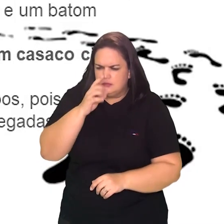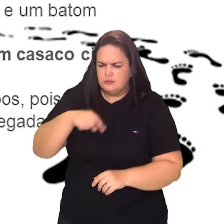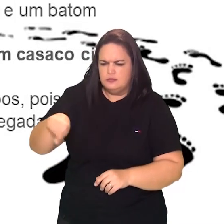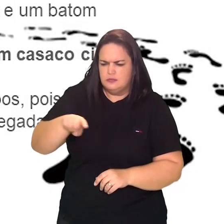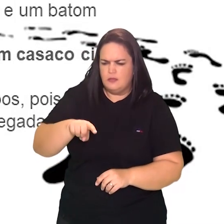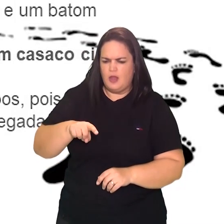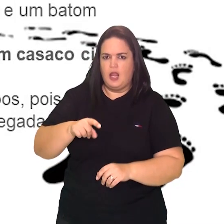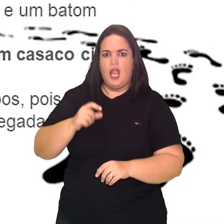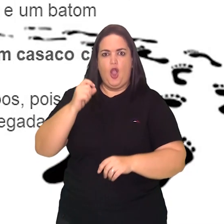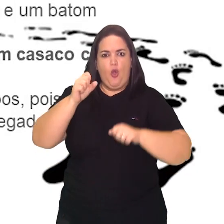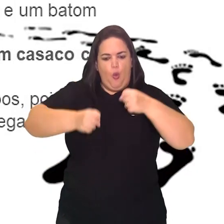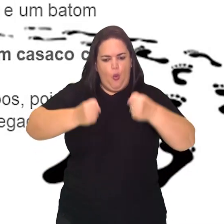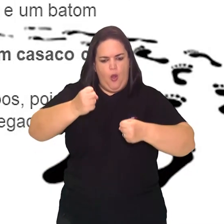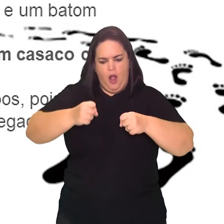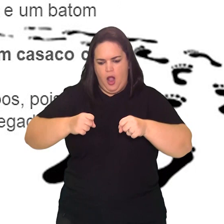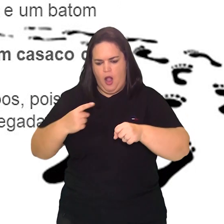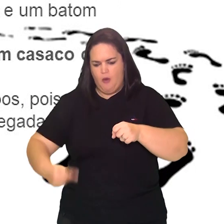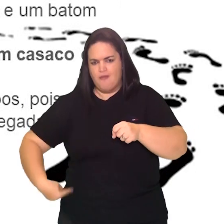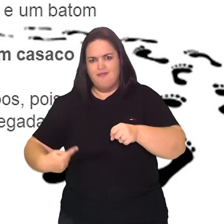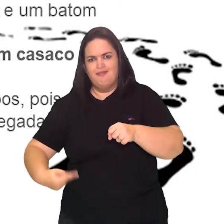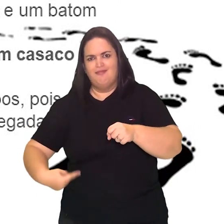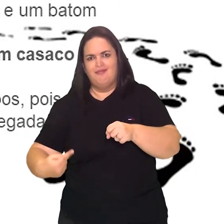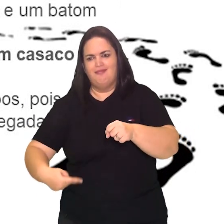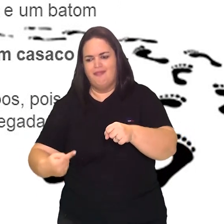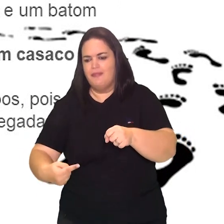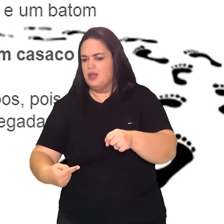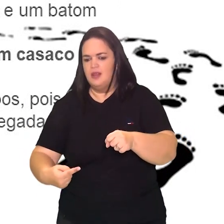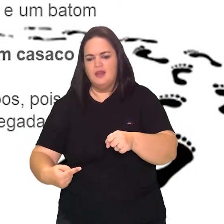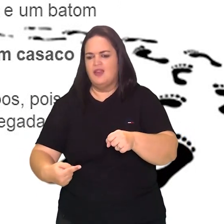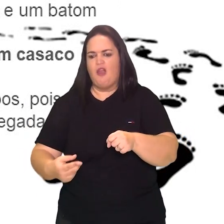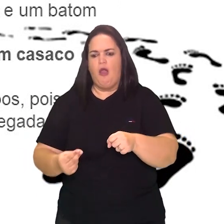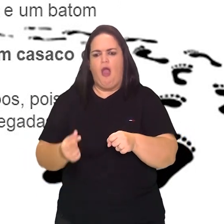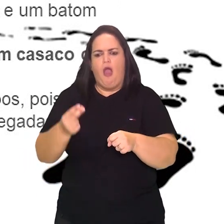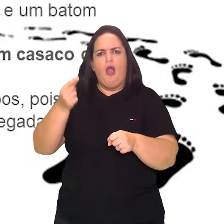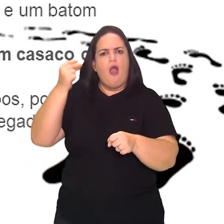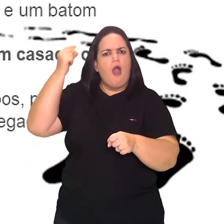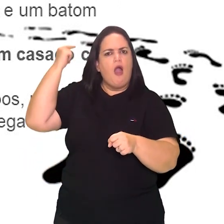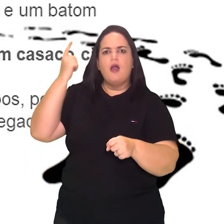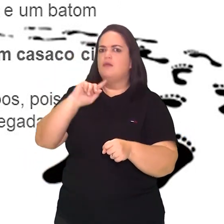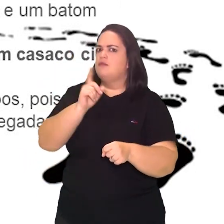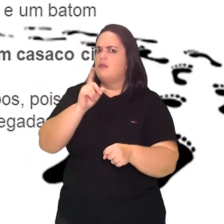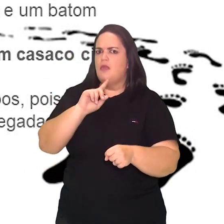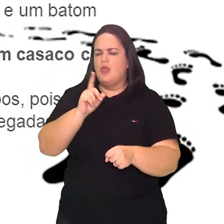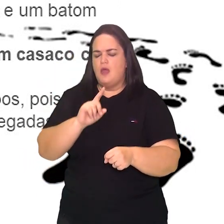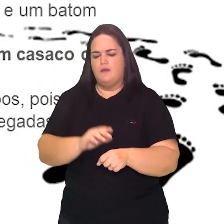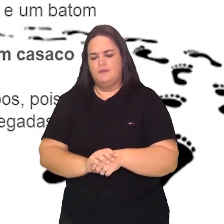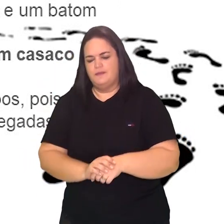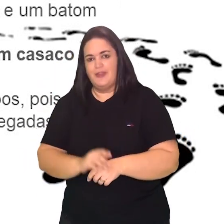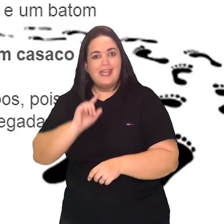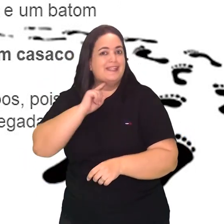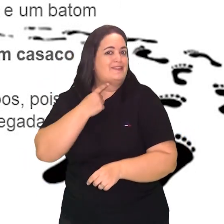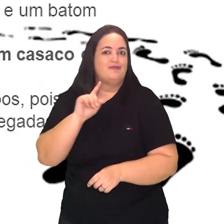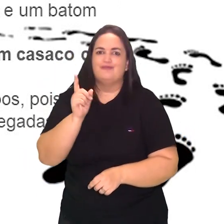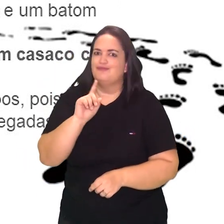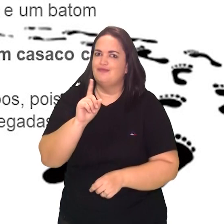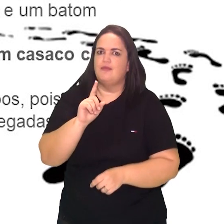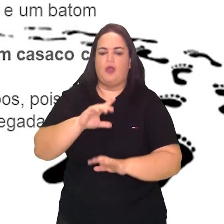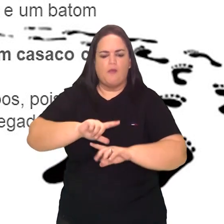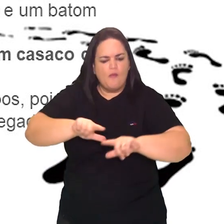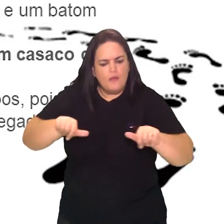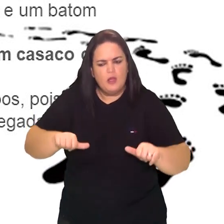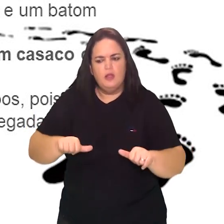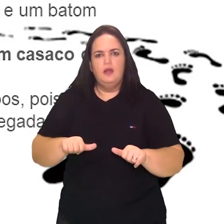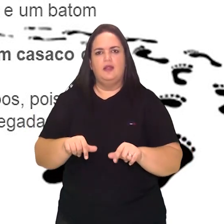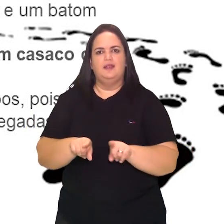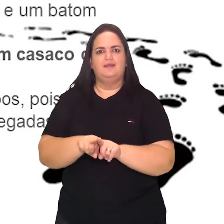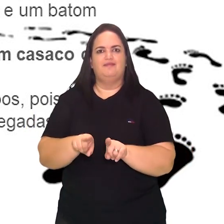as marcas de pneus eram recentes. O pneu não estava sujo, as marcas, não havia vestígio de